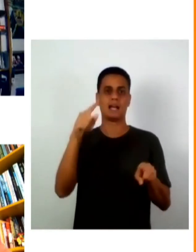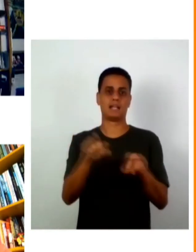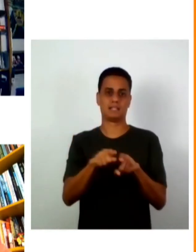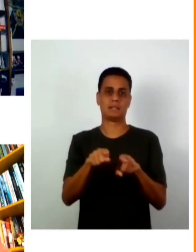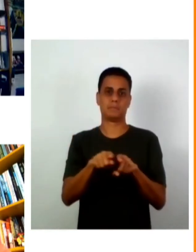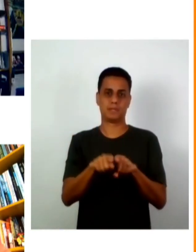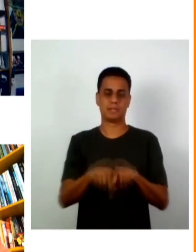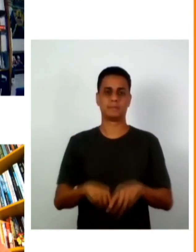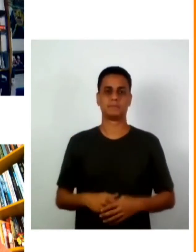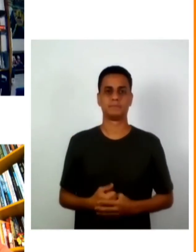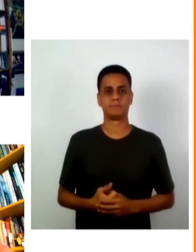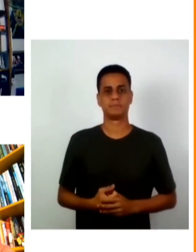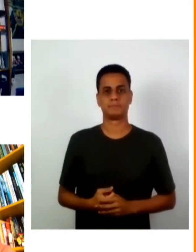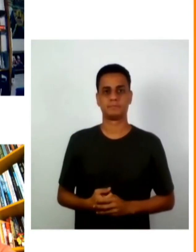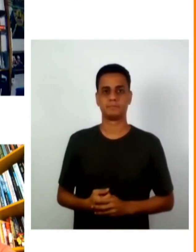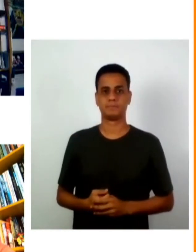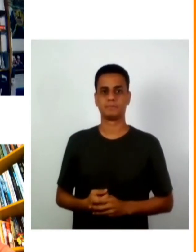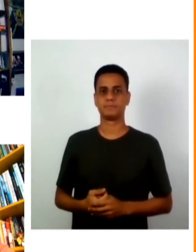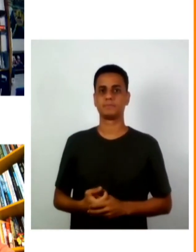isso